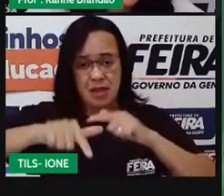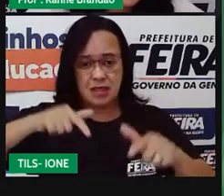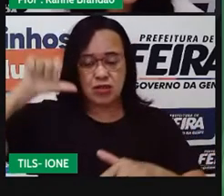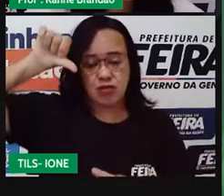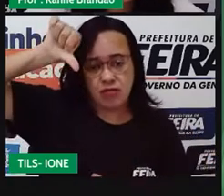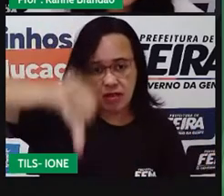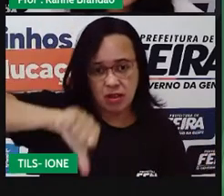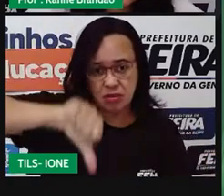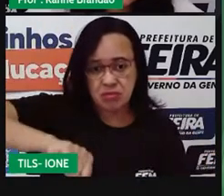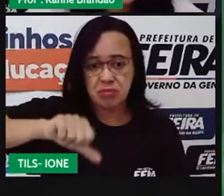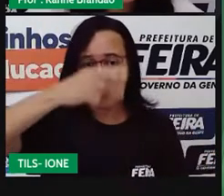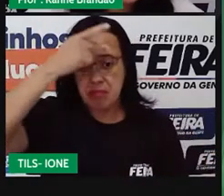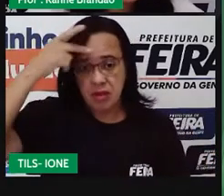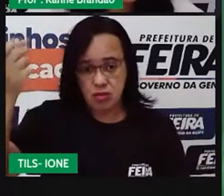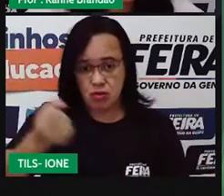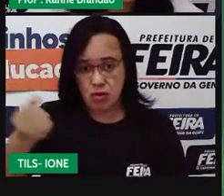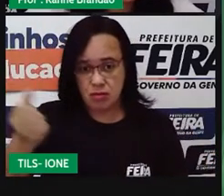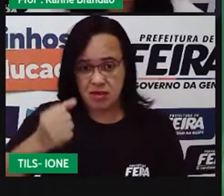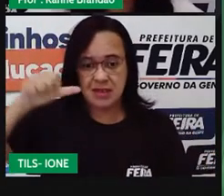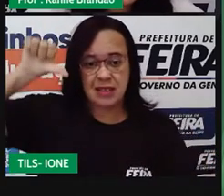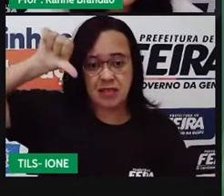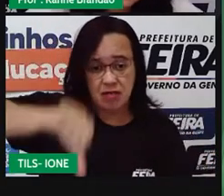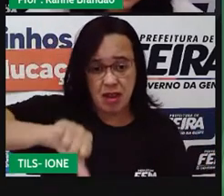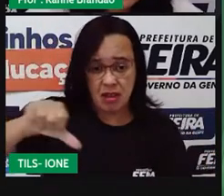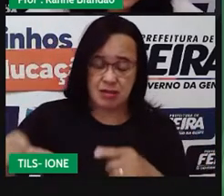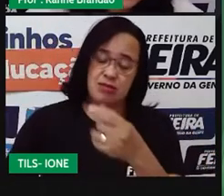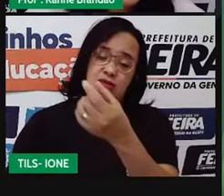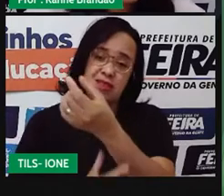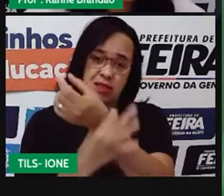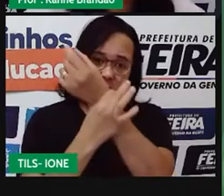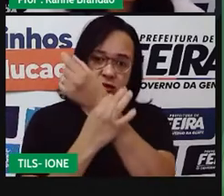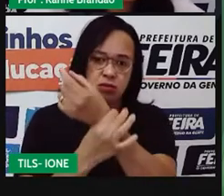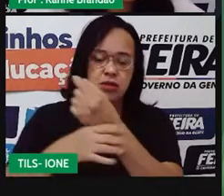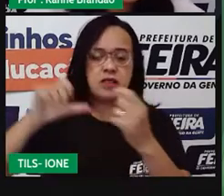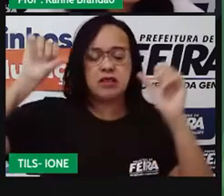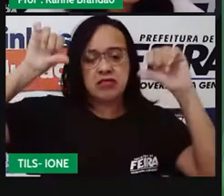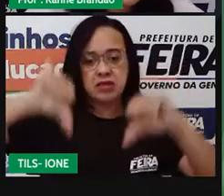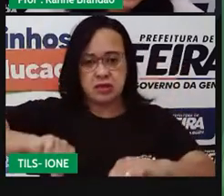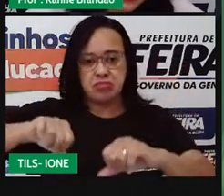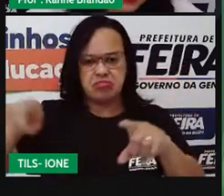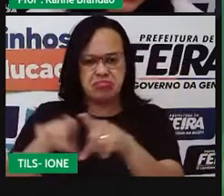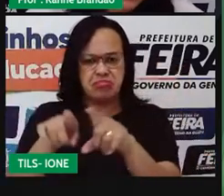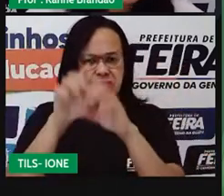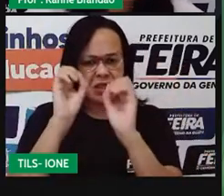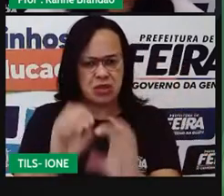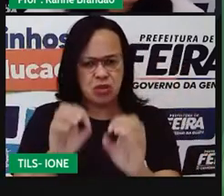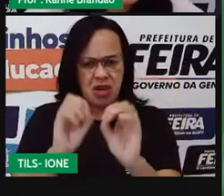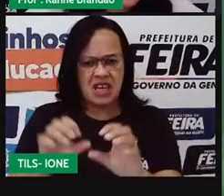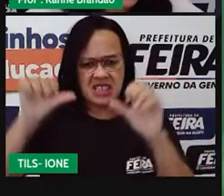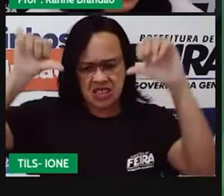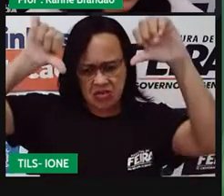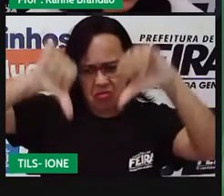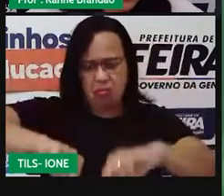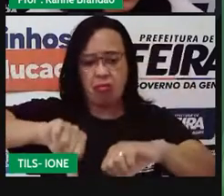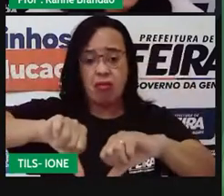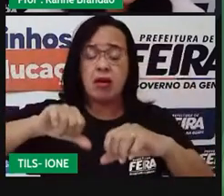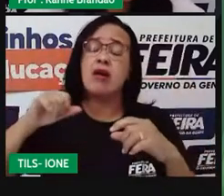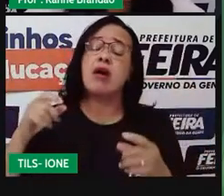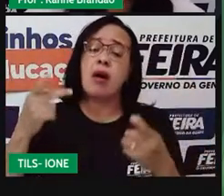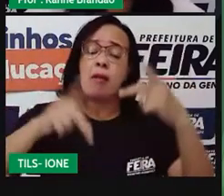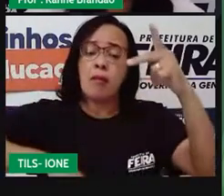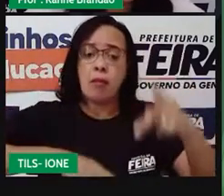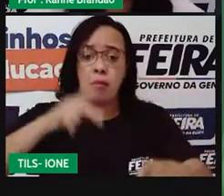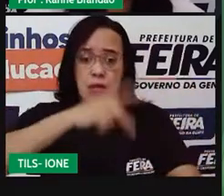aposentados falidos, nossa segurança falida, a nossa educação falida, os professores falidos,